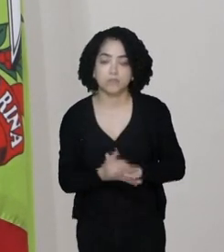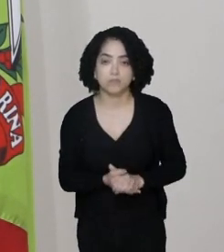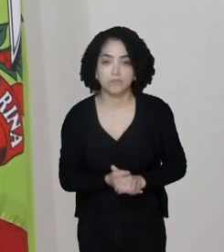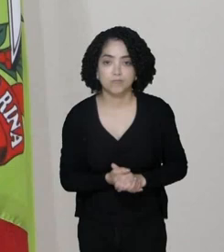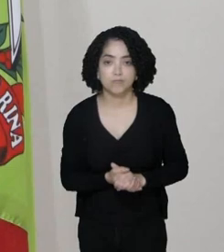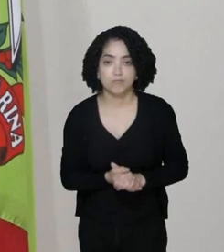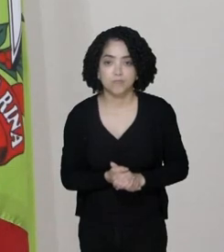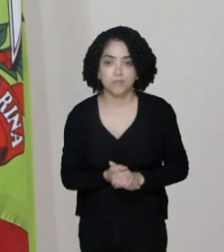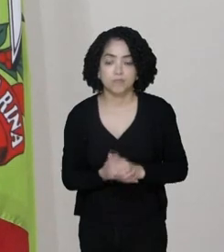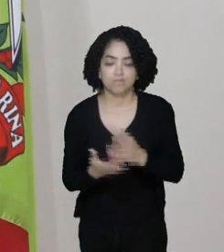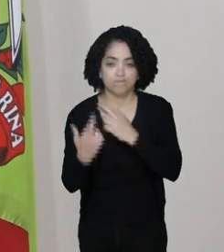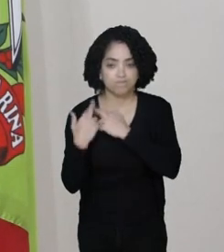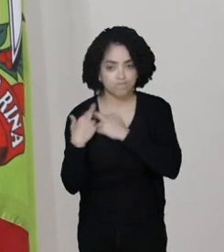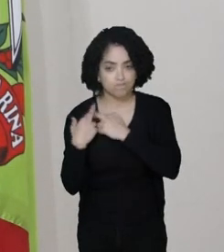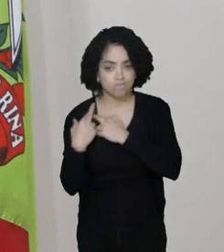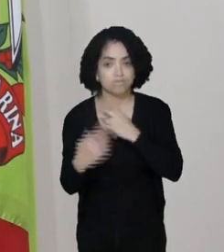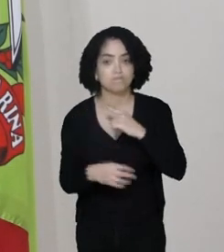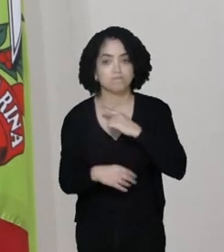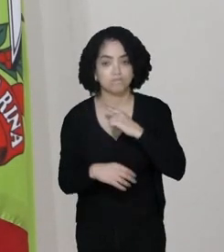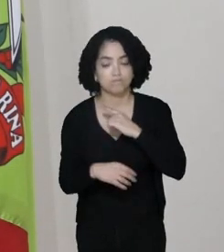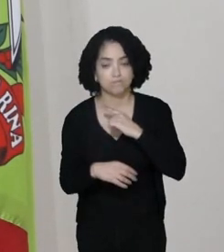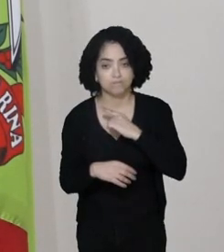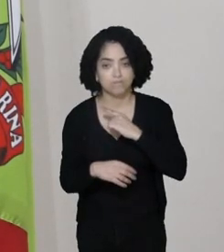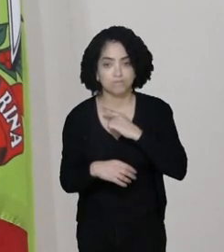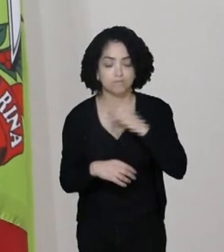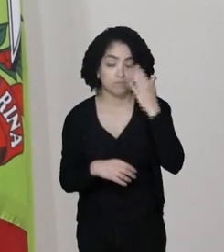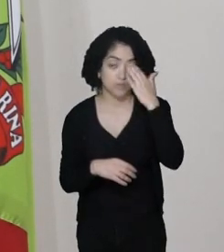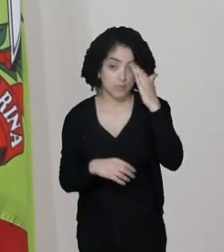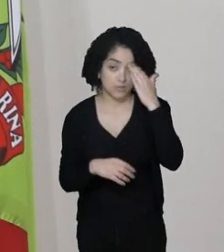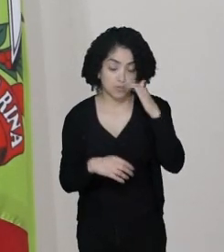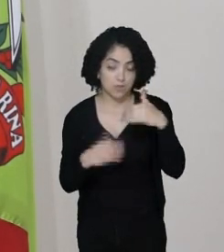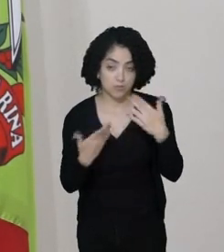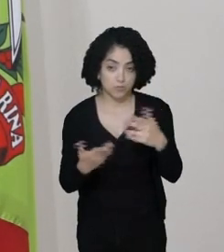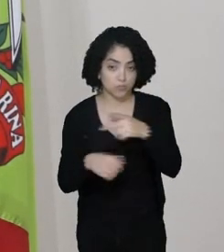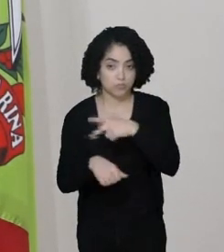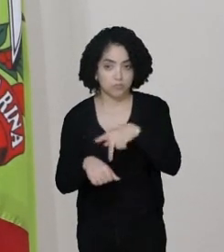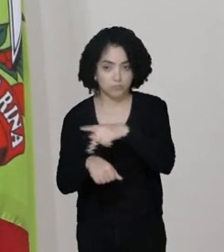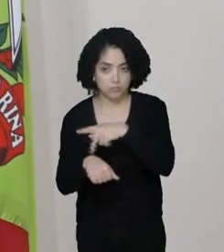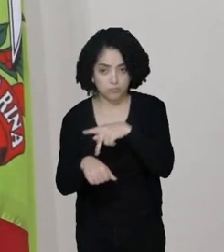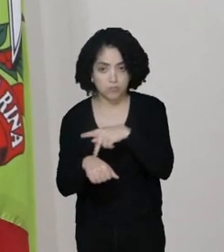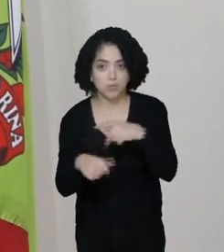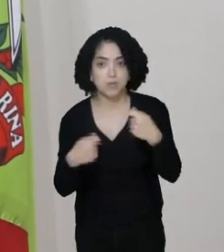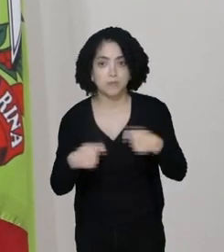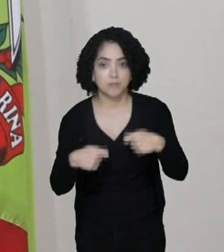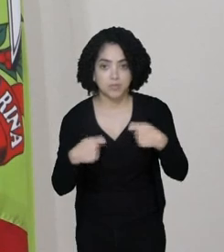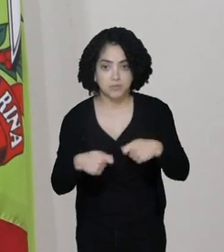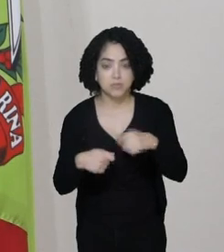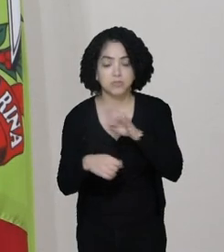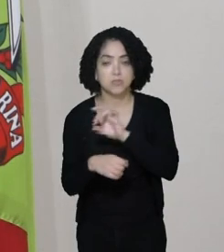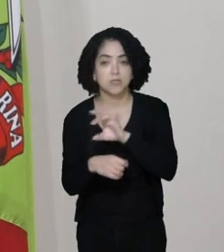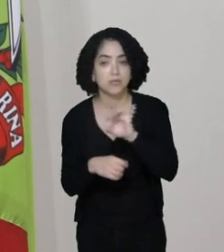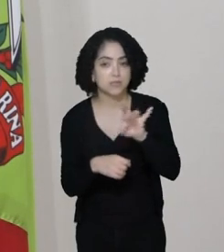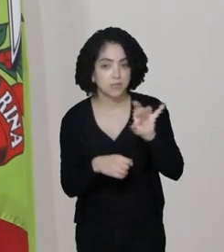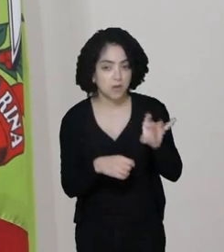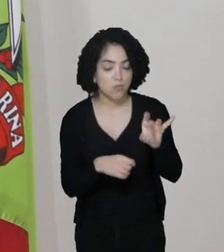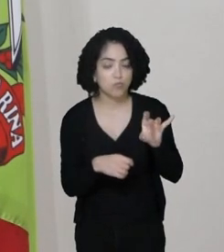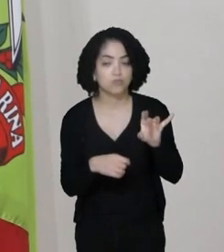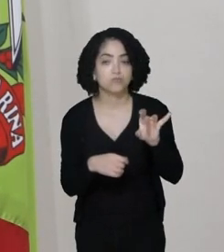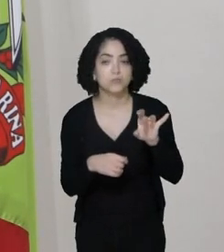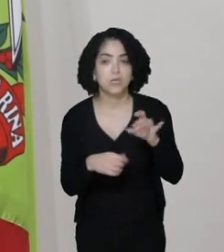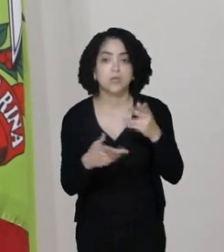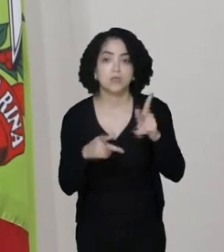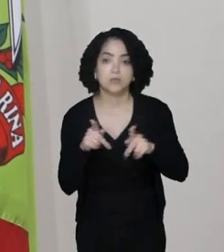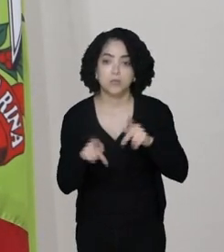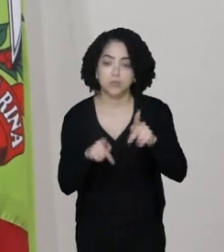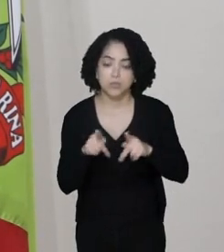sejam responsáveis e compreendam que o país precisa de cada um dos brasileiros de